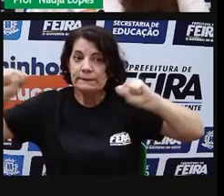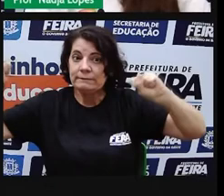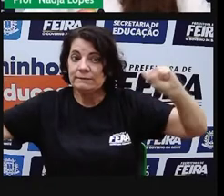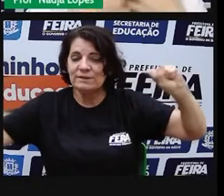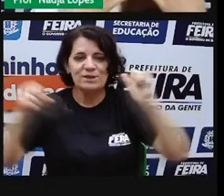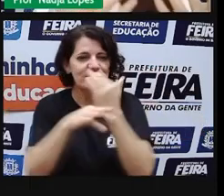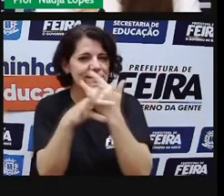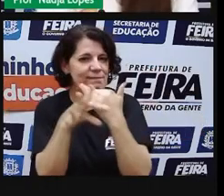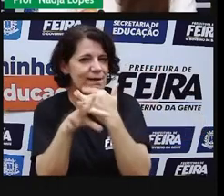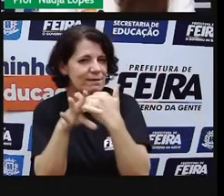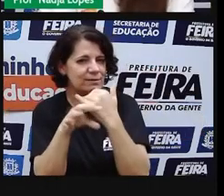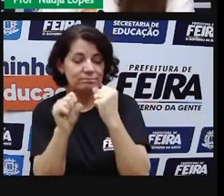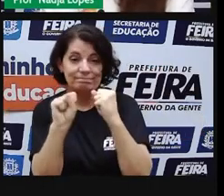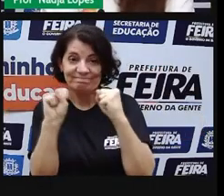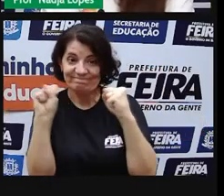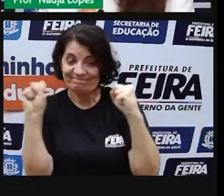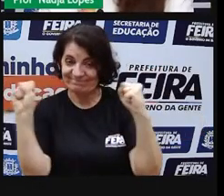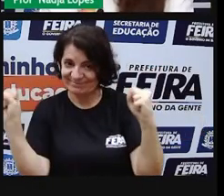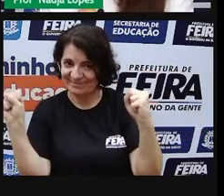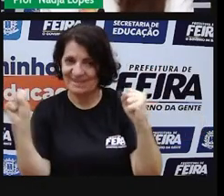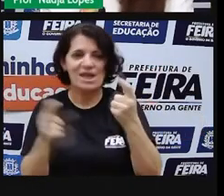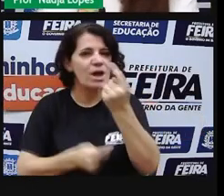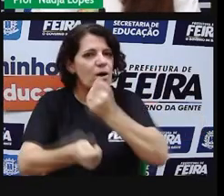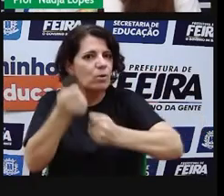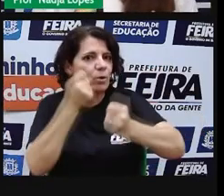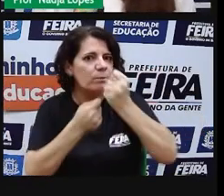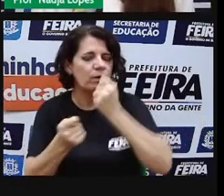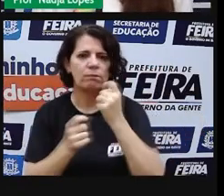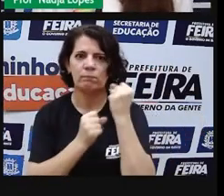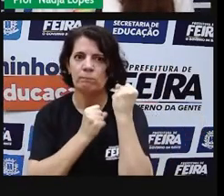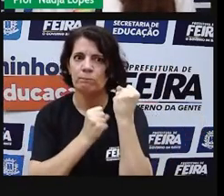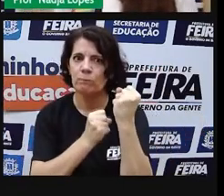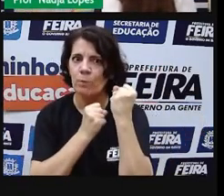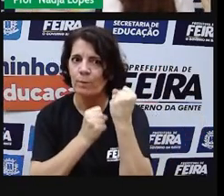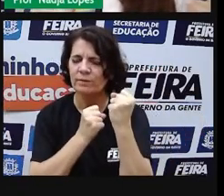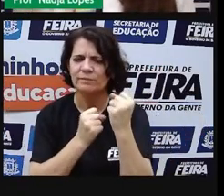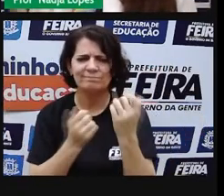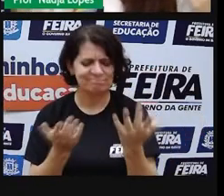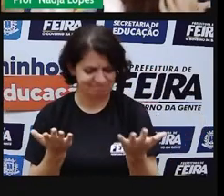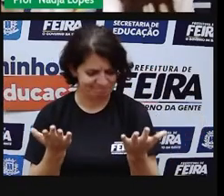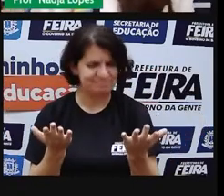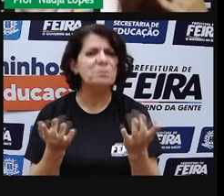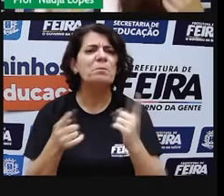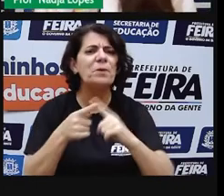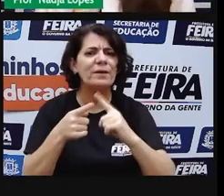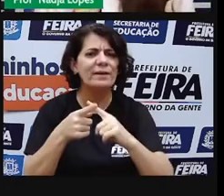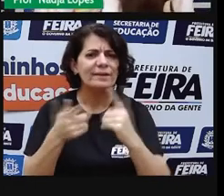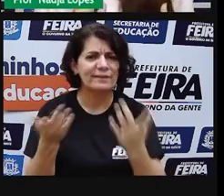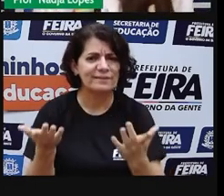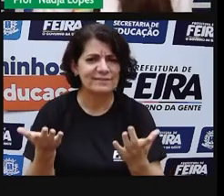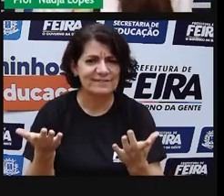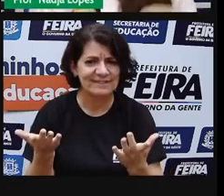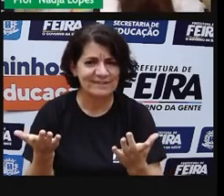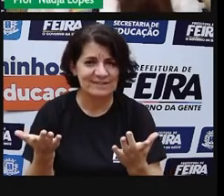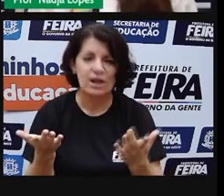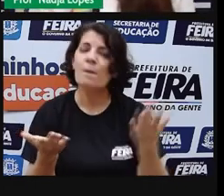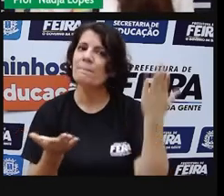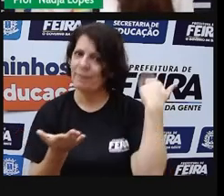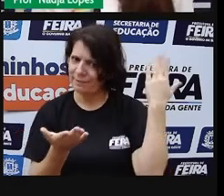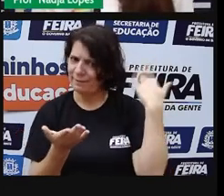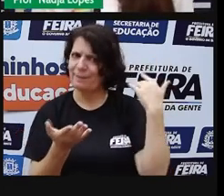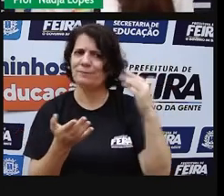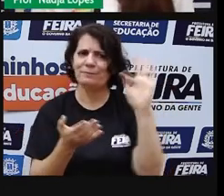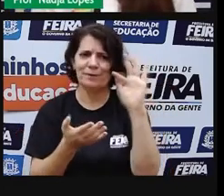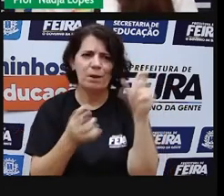né, que a economia cresceu tanto? O que é que fez com que a nossa cidade, que a gente viu, a história começou com a pequena feira, né,